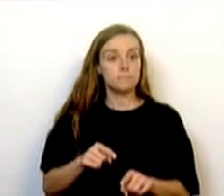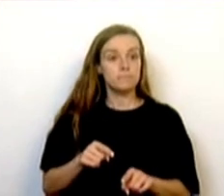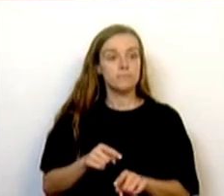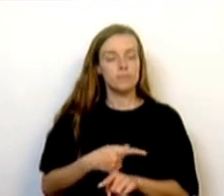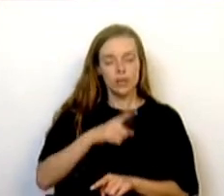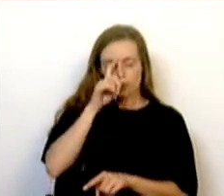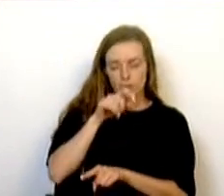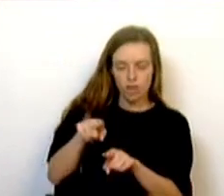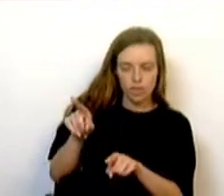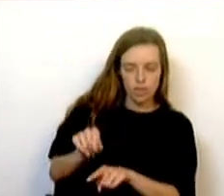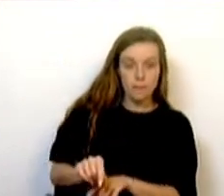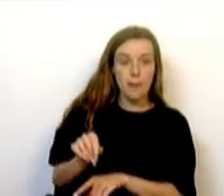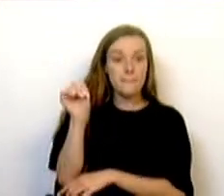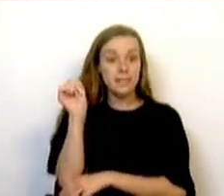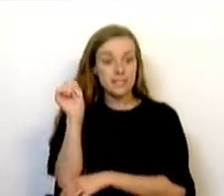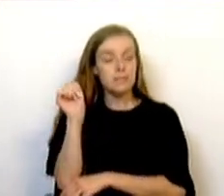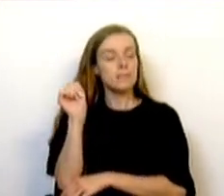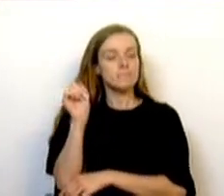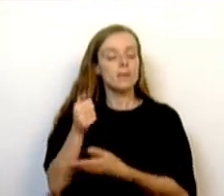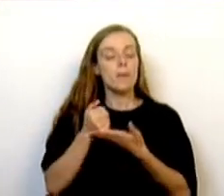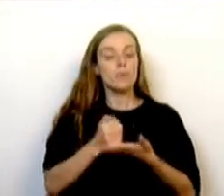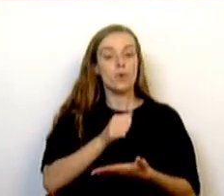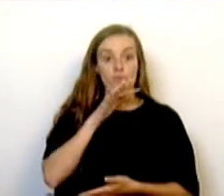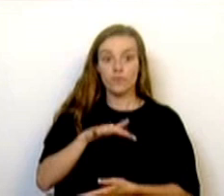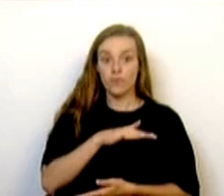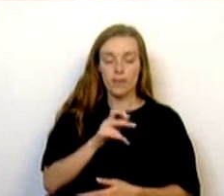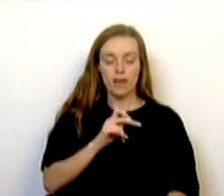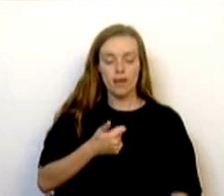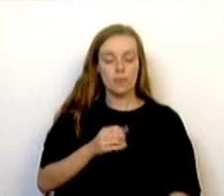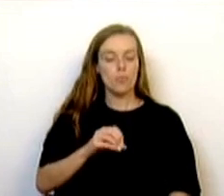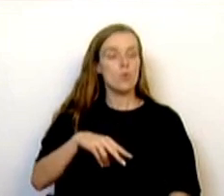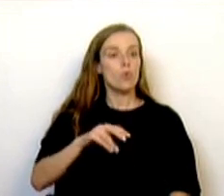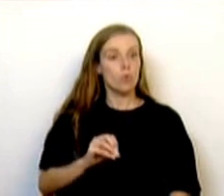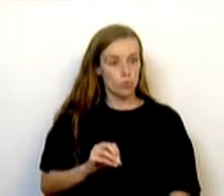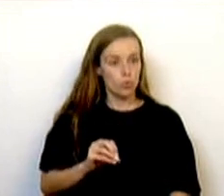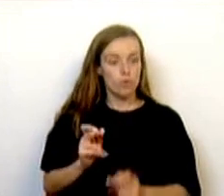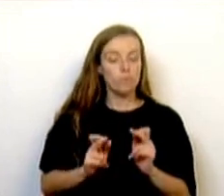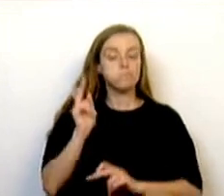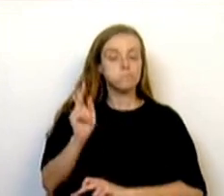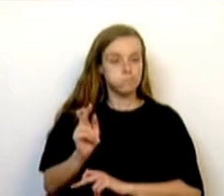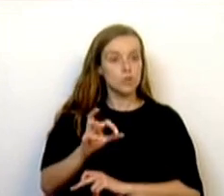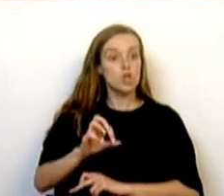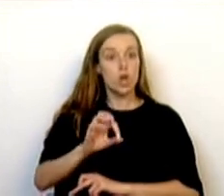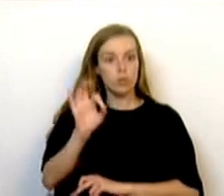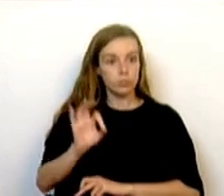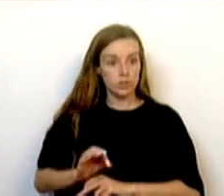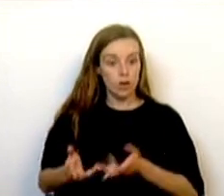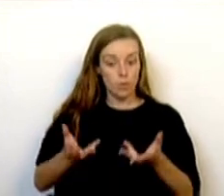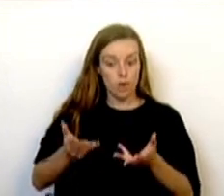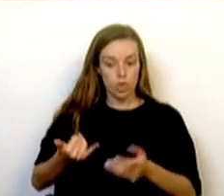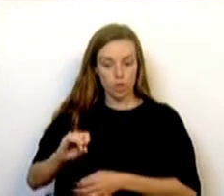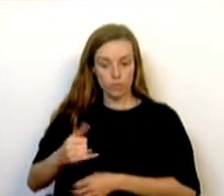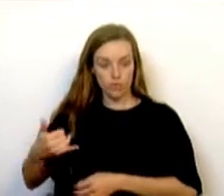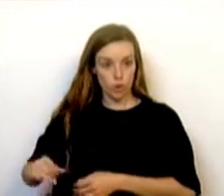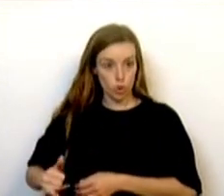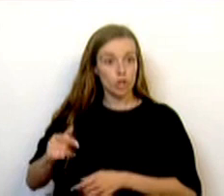PCP que reforçamos o abono de família, que aumentou 18% face a 2022, 78% em relação a